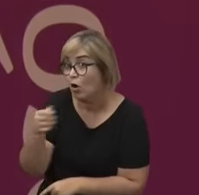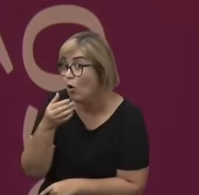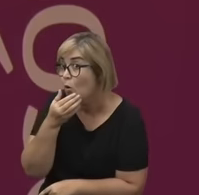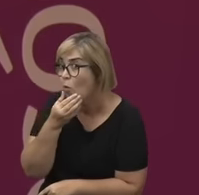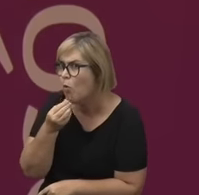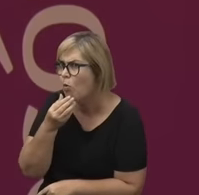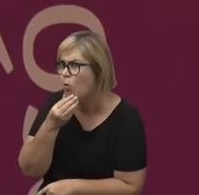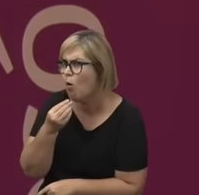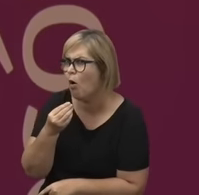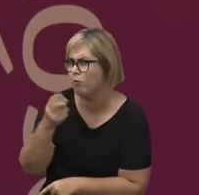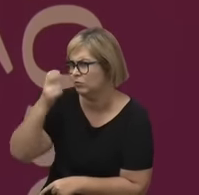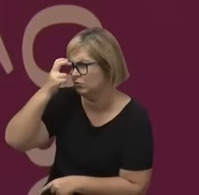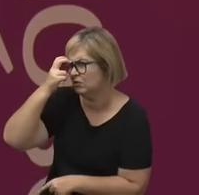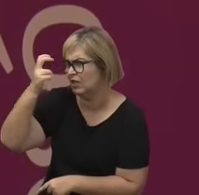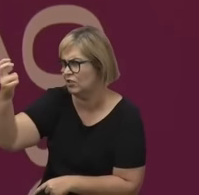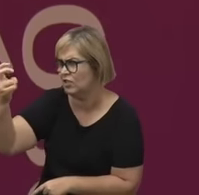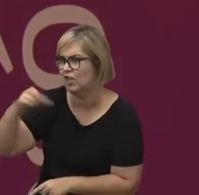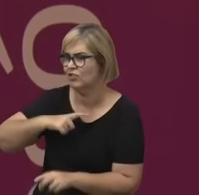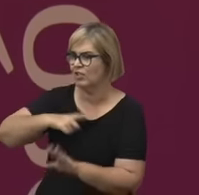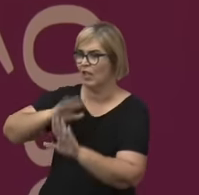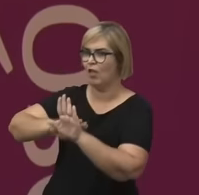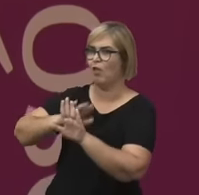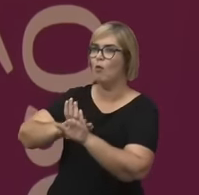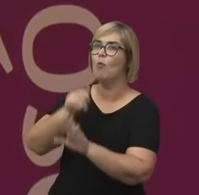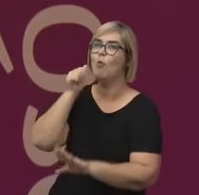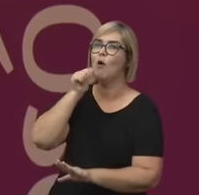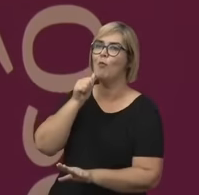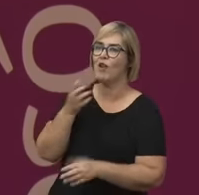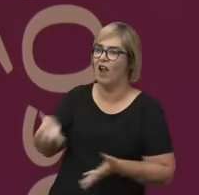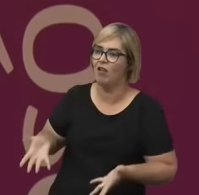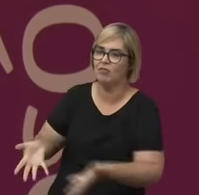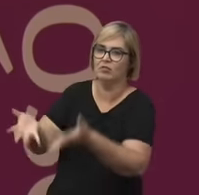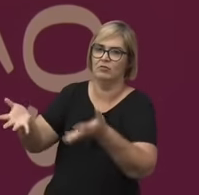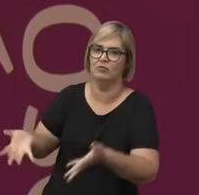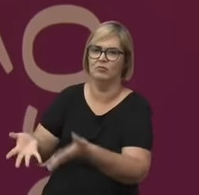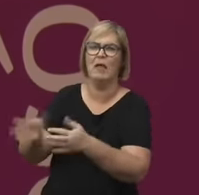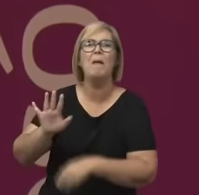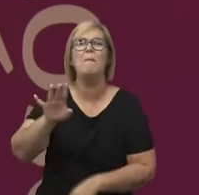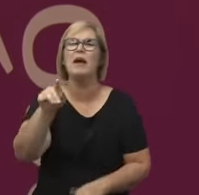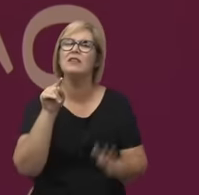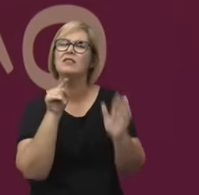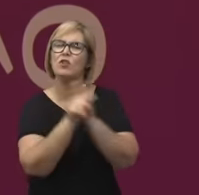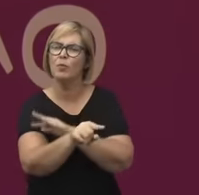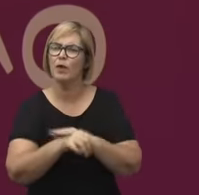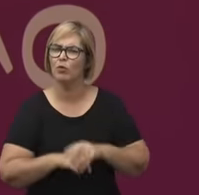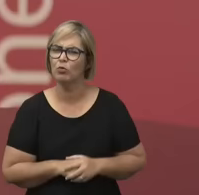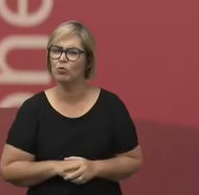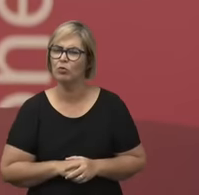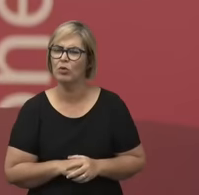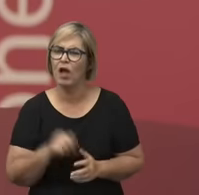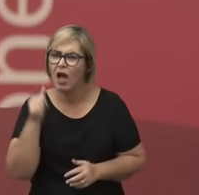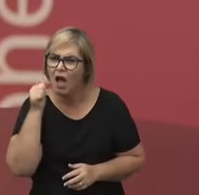pergunta que ela faz é, atrás de uma grande mulher tem uma construção solitária ou um movimento coletivo?